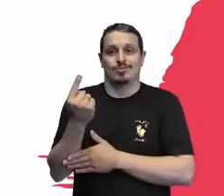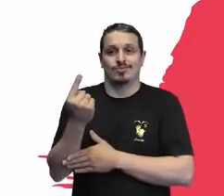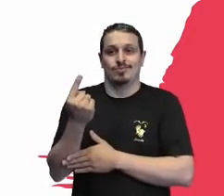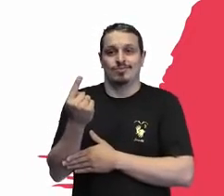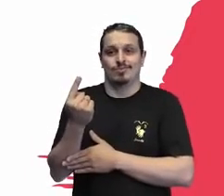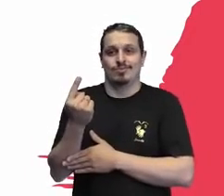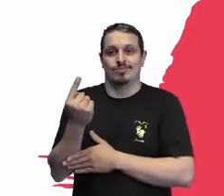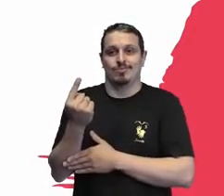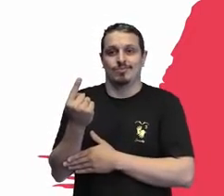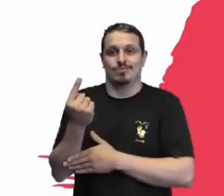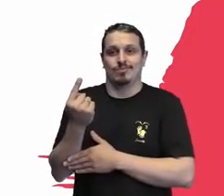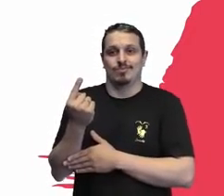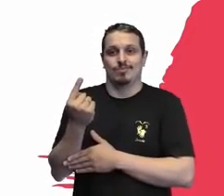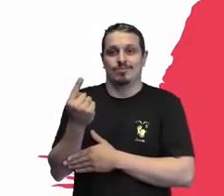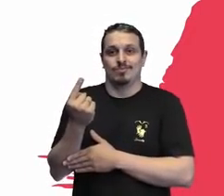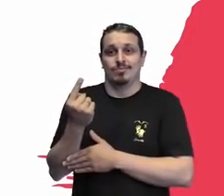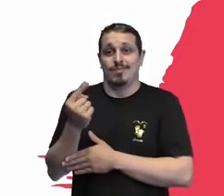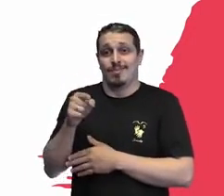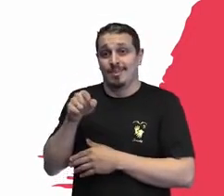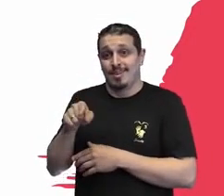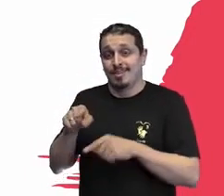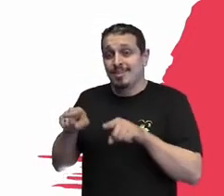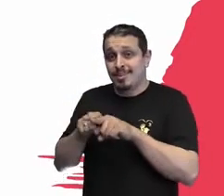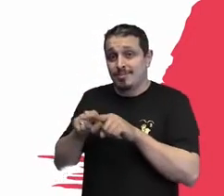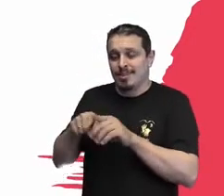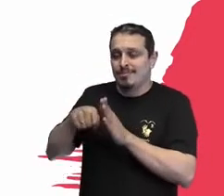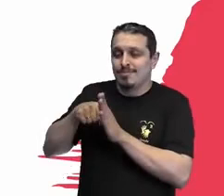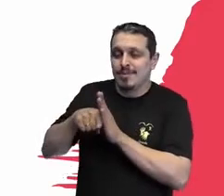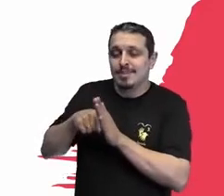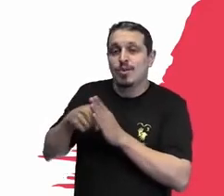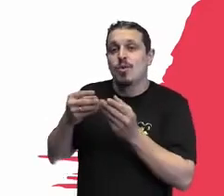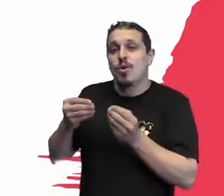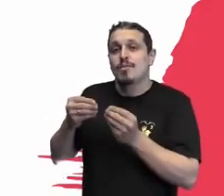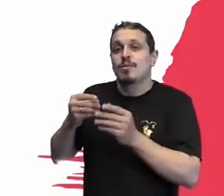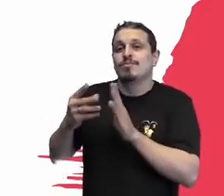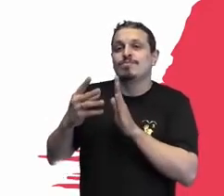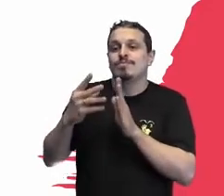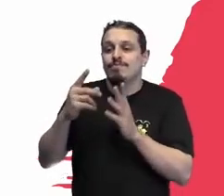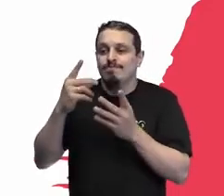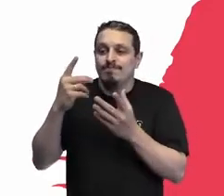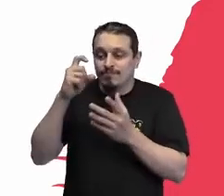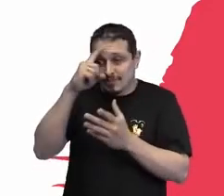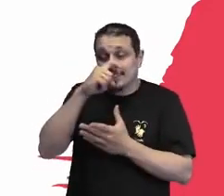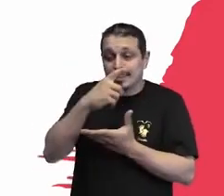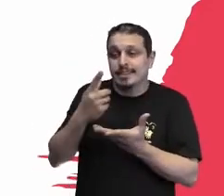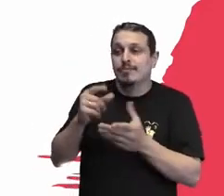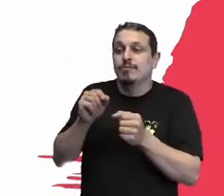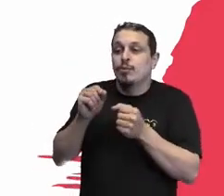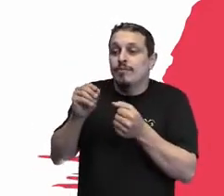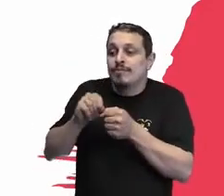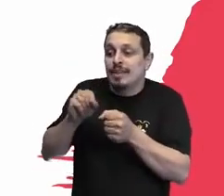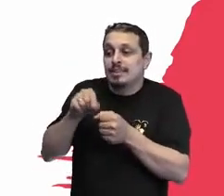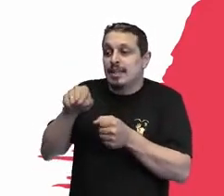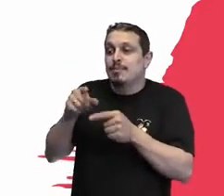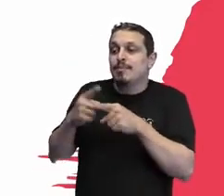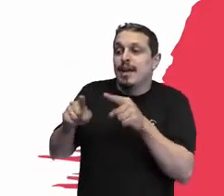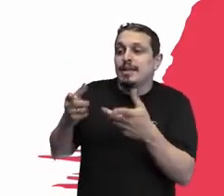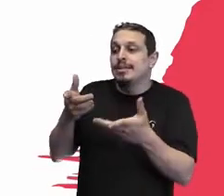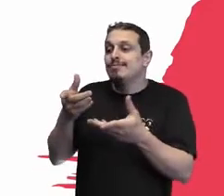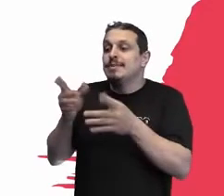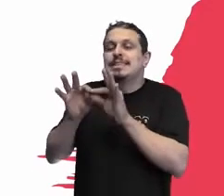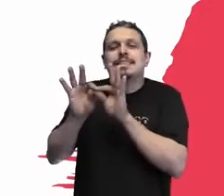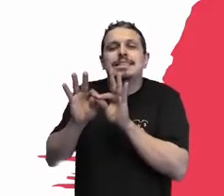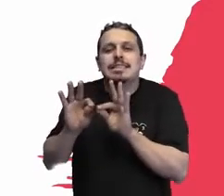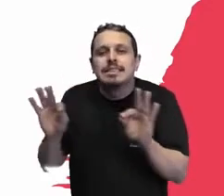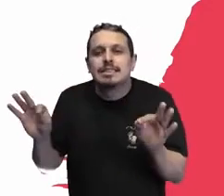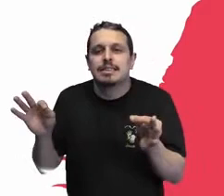assim, é um clique, parece uma besteira, ele é bem complexo de ser feito, mas ao mesmo tempo é simples, porque o que,